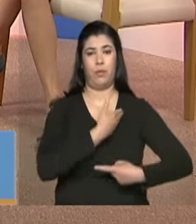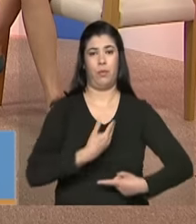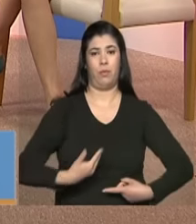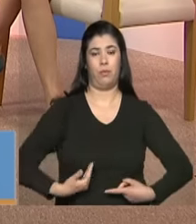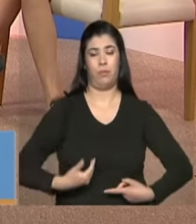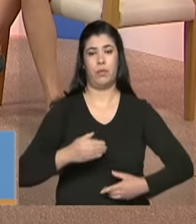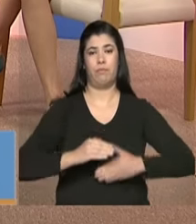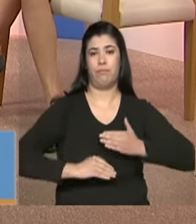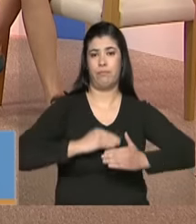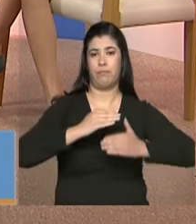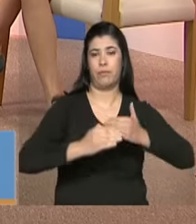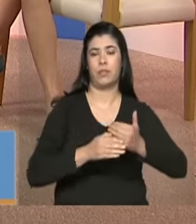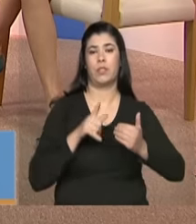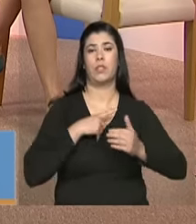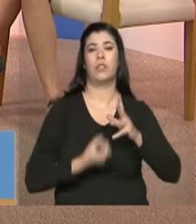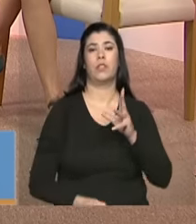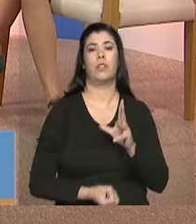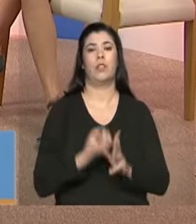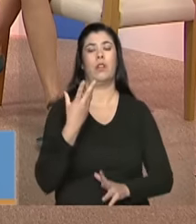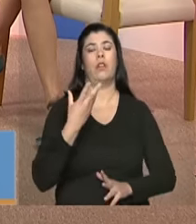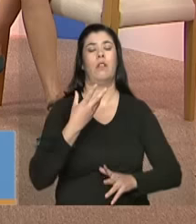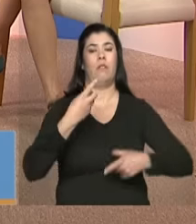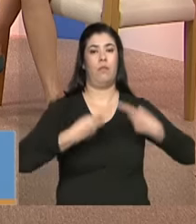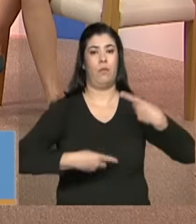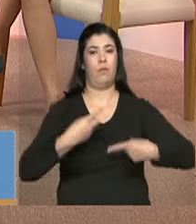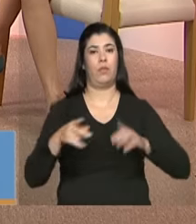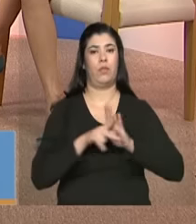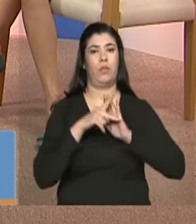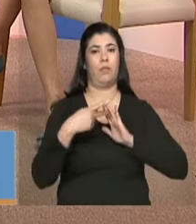hoje depois de instituída a política em 2009,